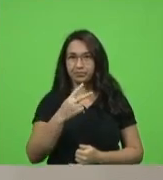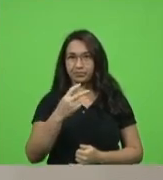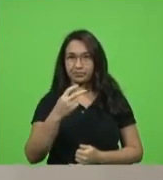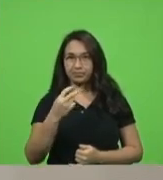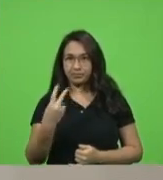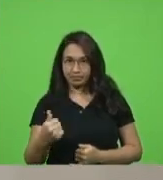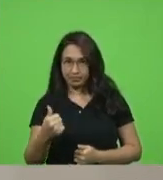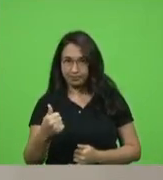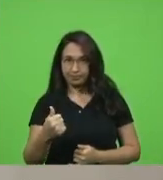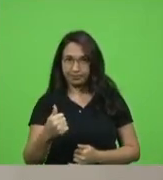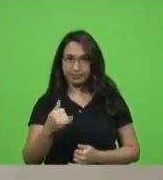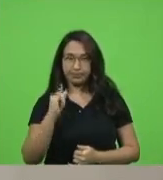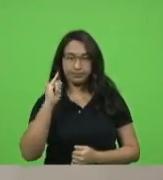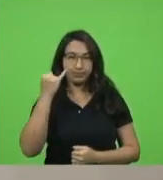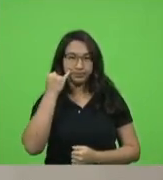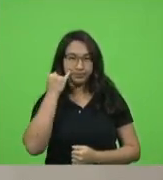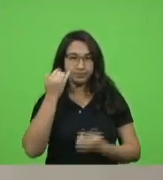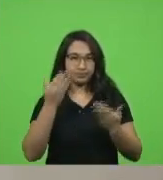deputado Jessé Lopes